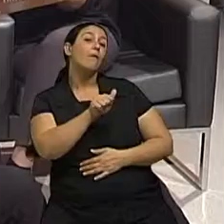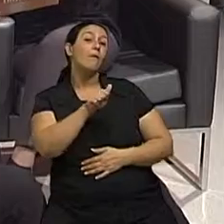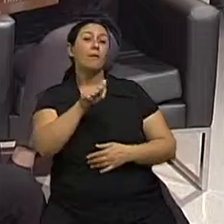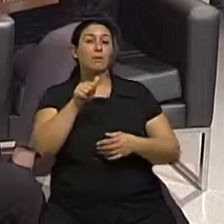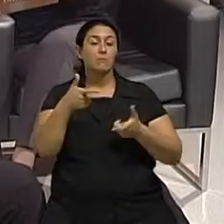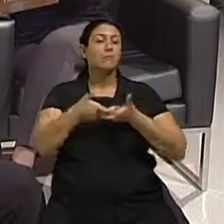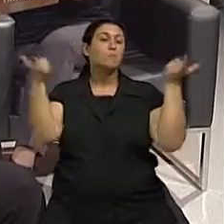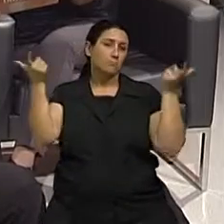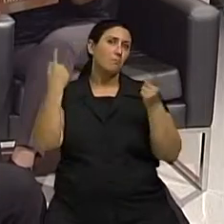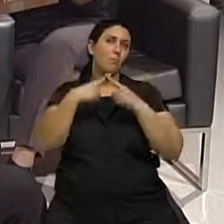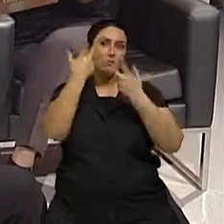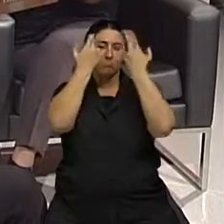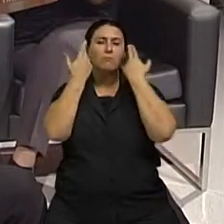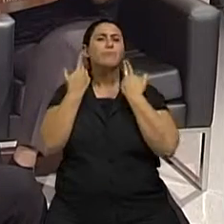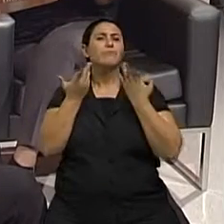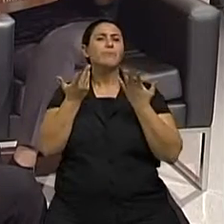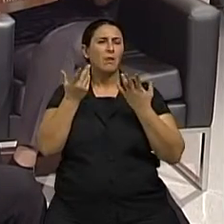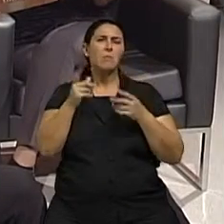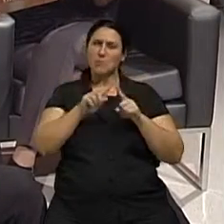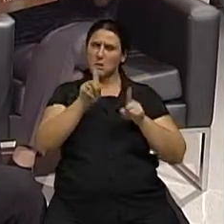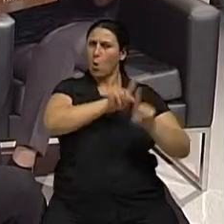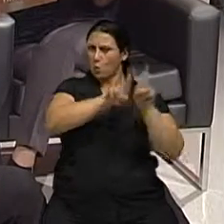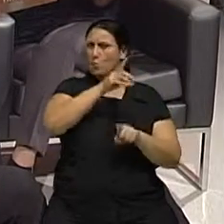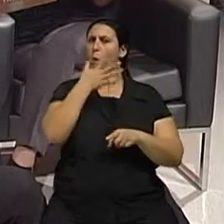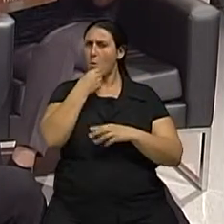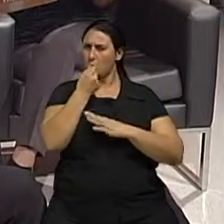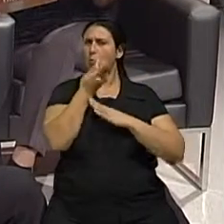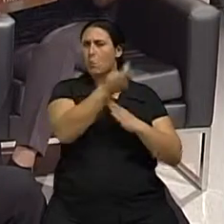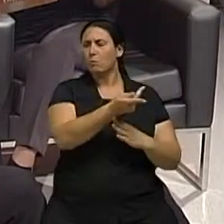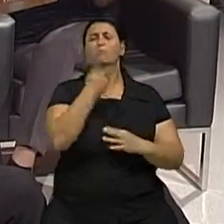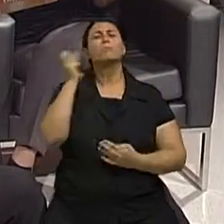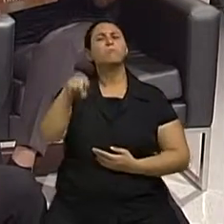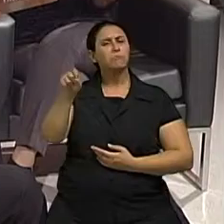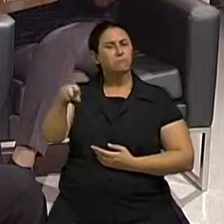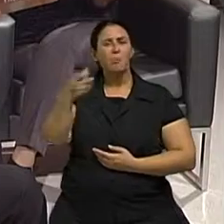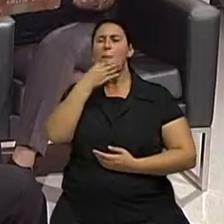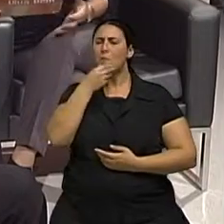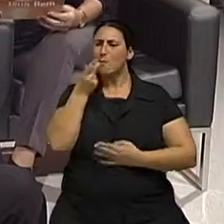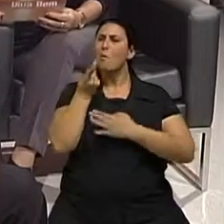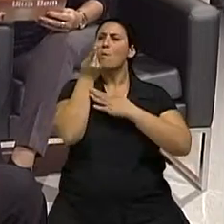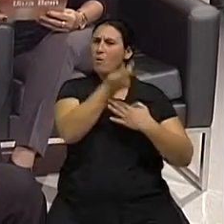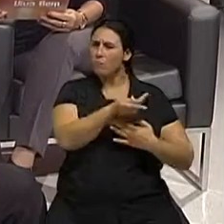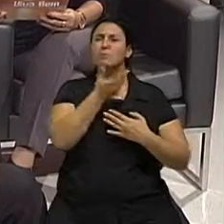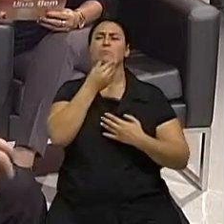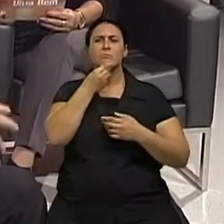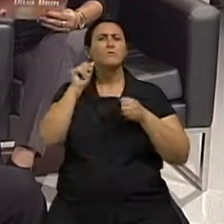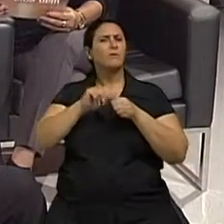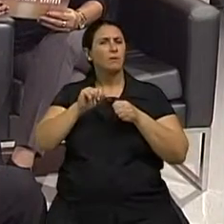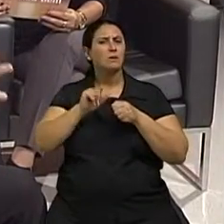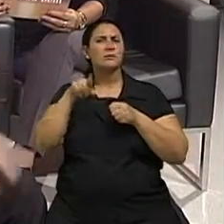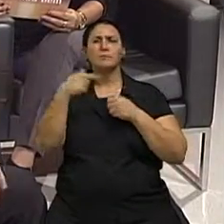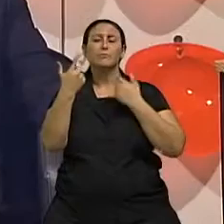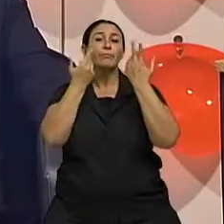cirurgia plástica facial. Mas os homens também estão fazendo, né? Sim, já estão fazendo bastante. Os homens fazem muita cirurgia